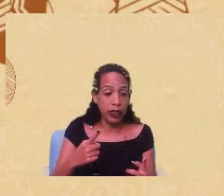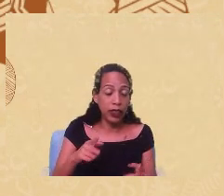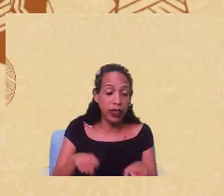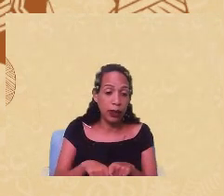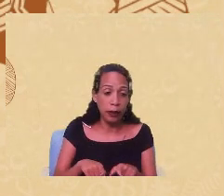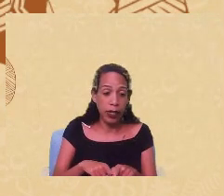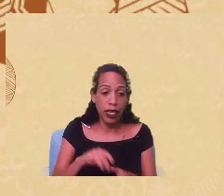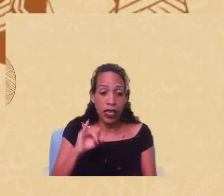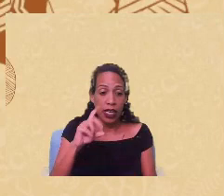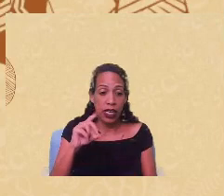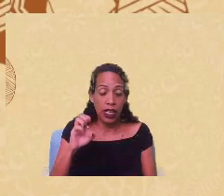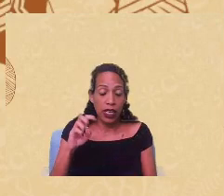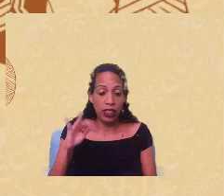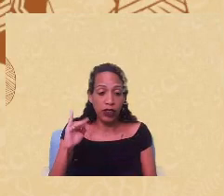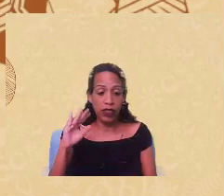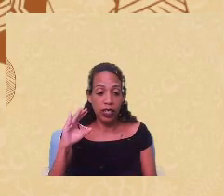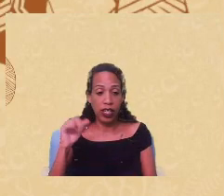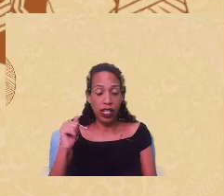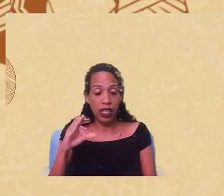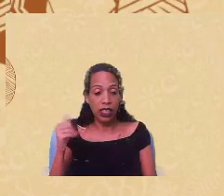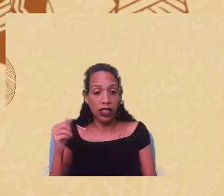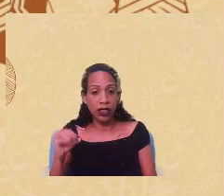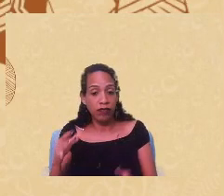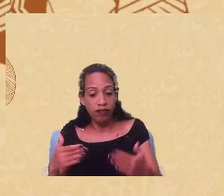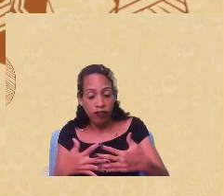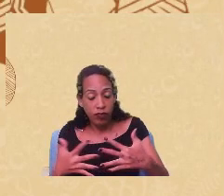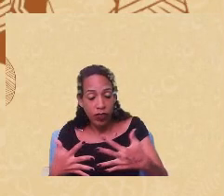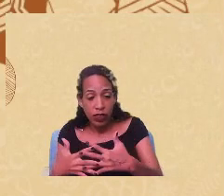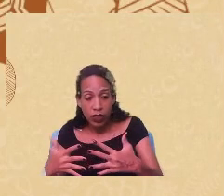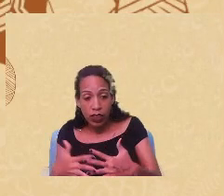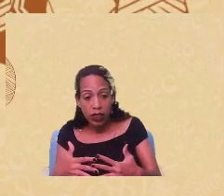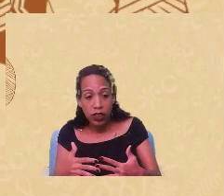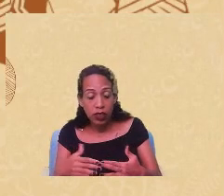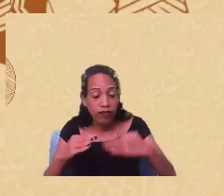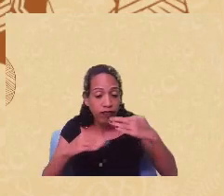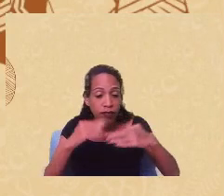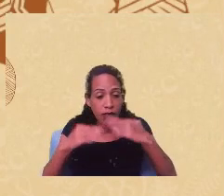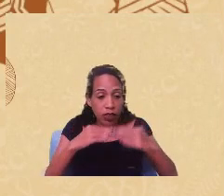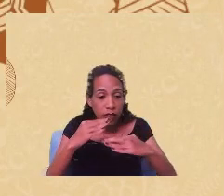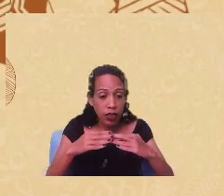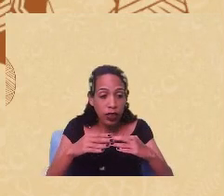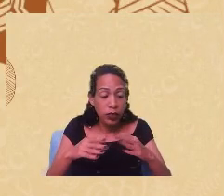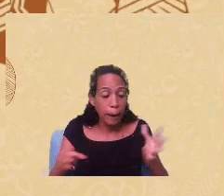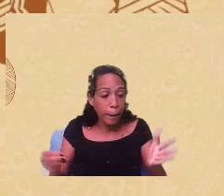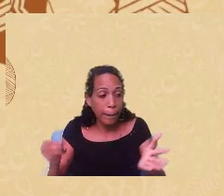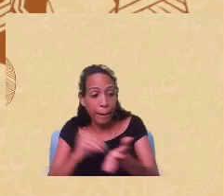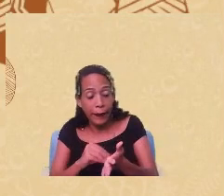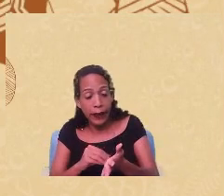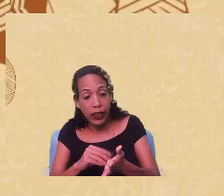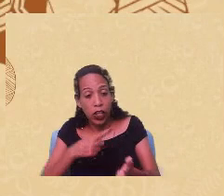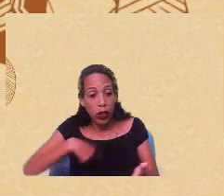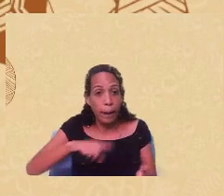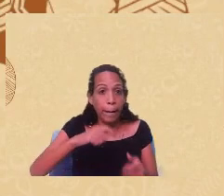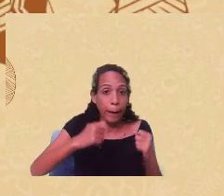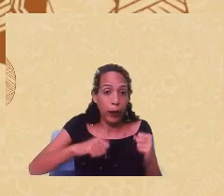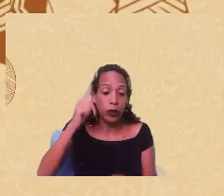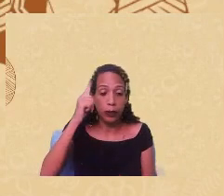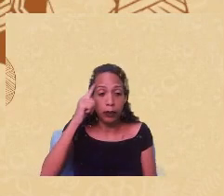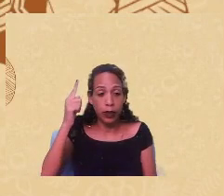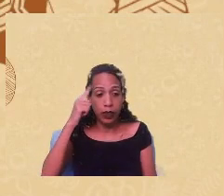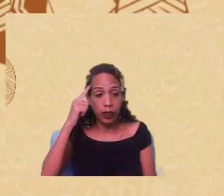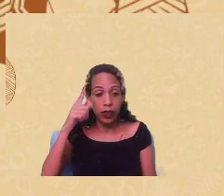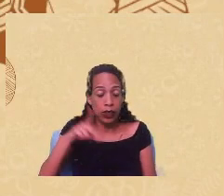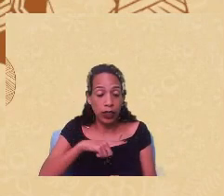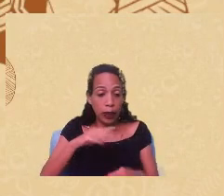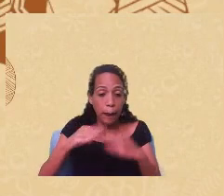que há a possibilidade do alinhamento do aparelhamento da pactuação a gente pode pensar que há também um processo